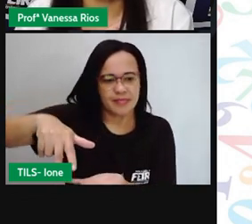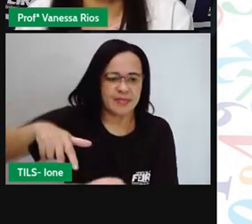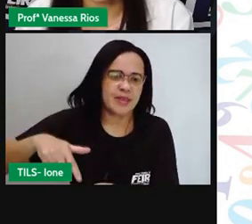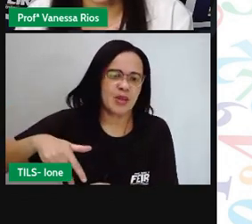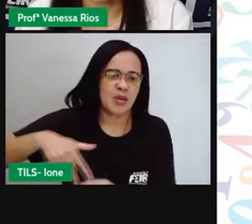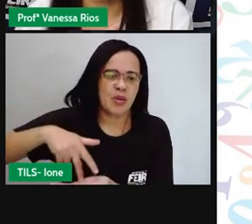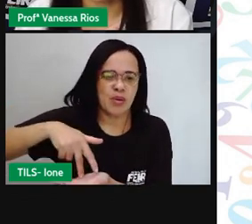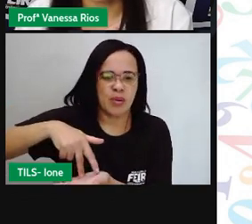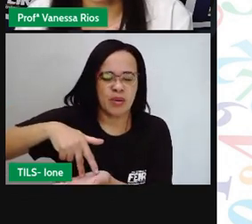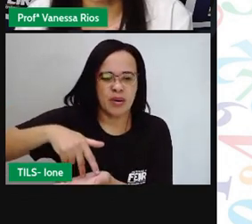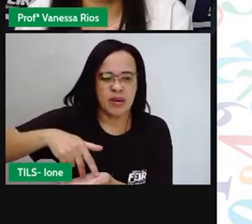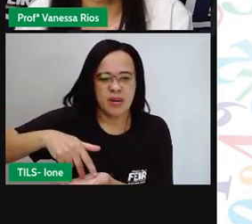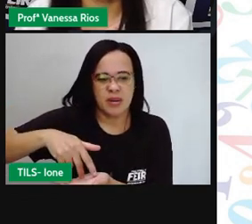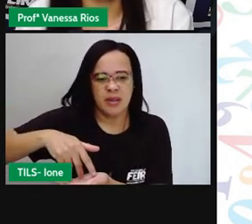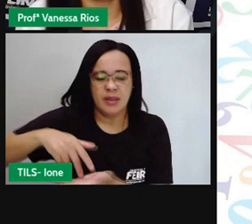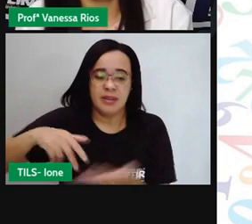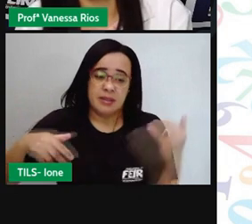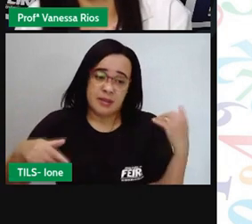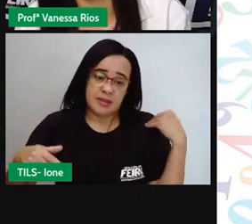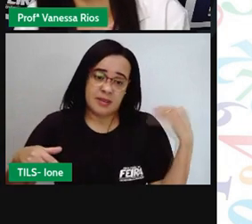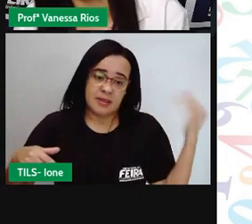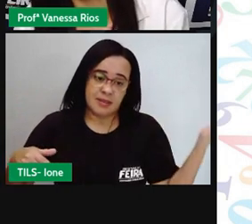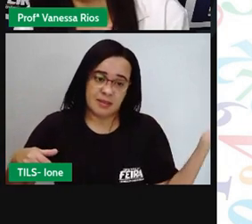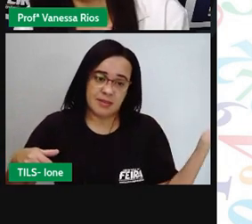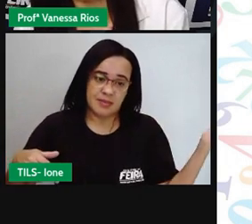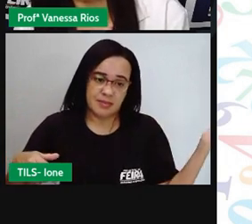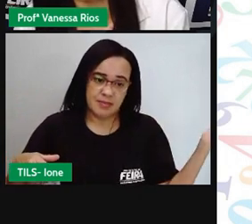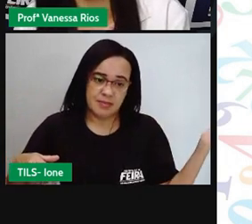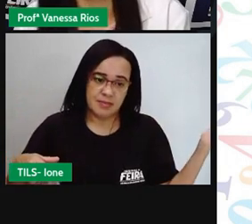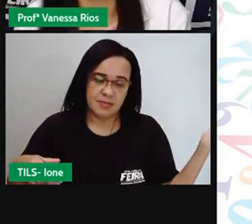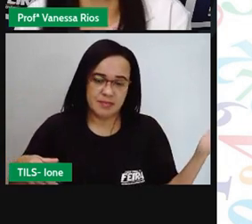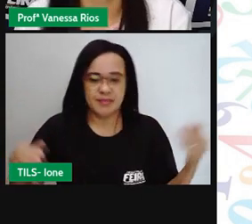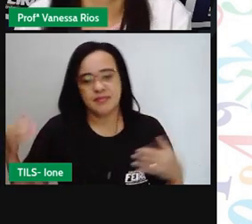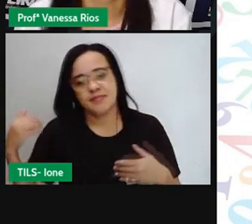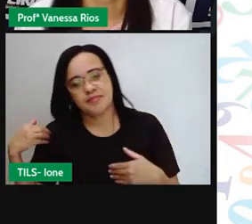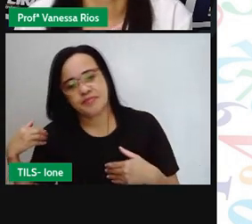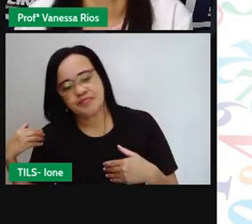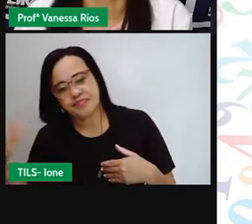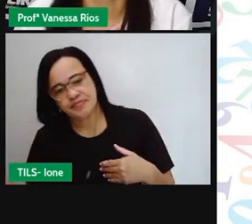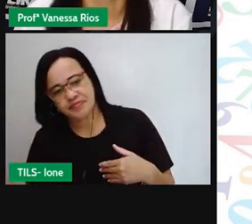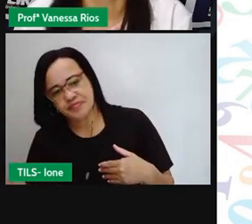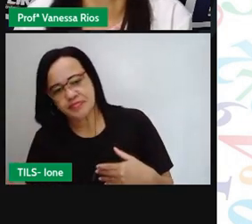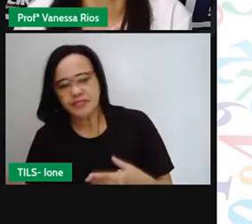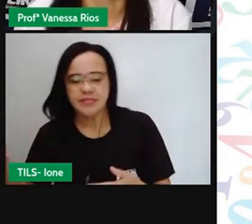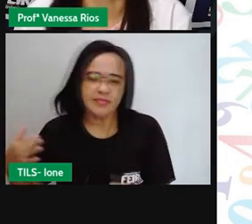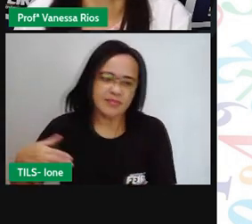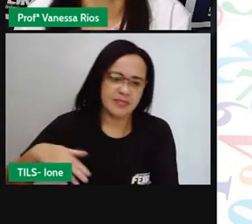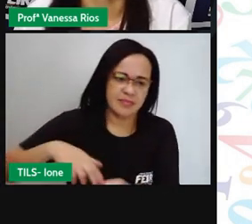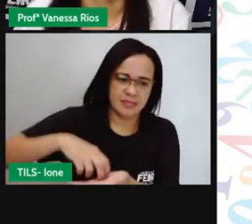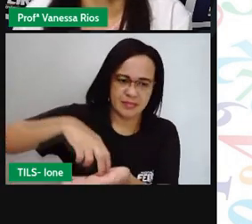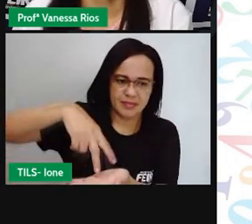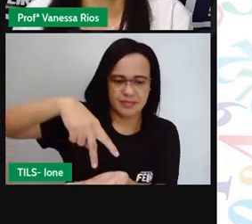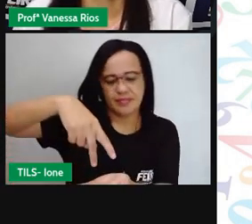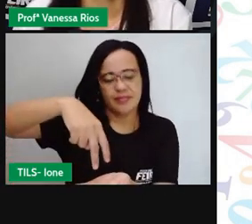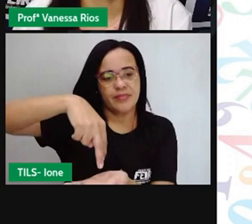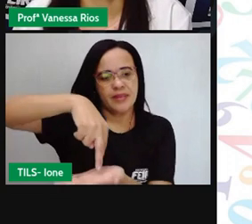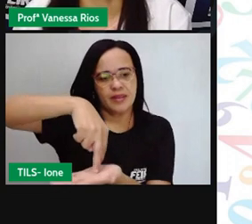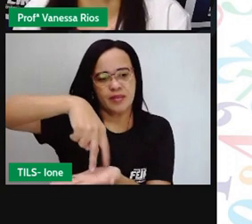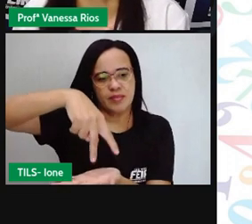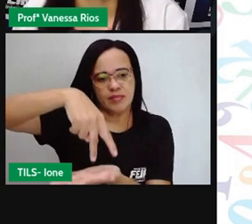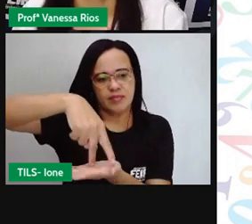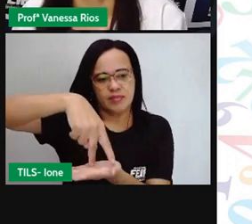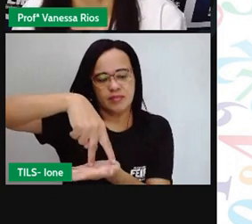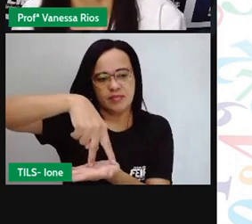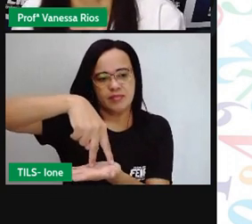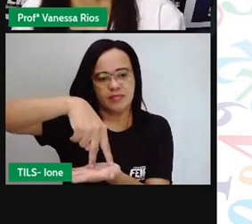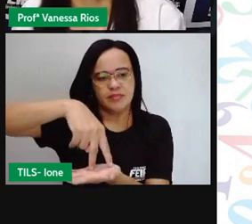esquerda dele é essa. Se ele girar para a direita ele vai sair da malha quadriculada. Ele vai girar para a esquerda e vai girar assim. Mas como é que ele